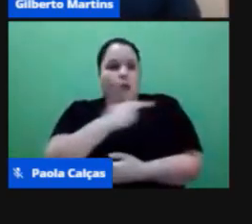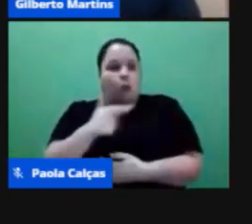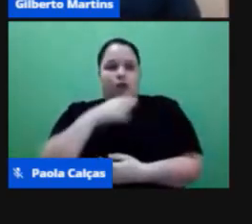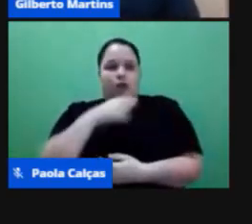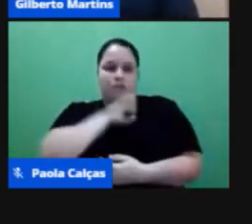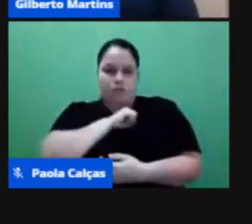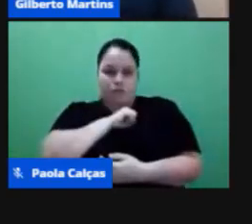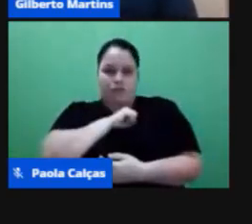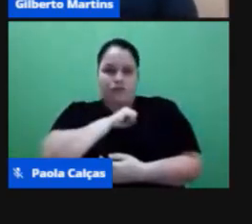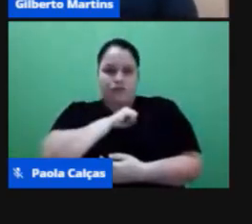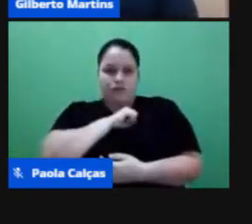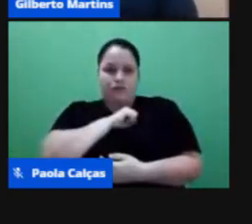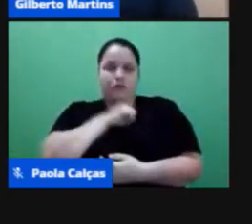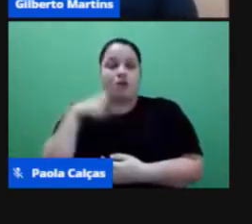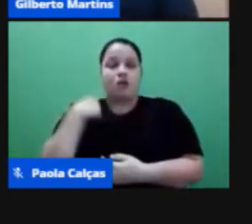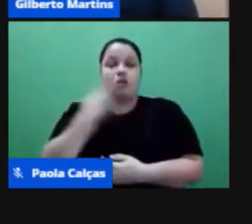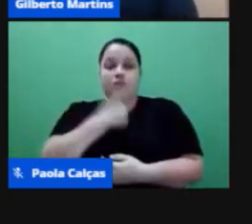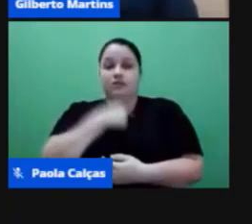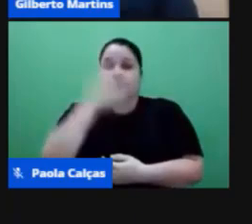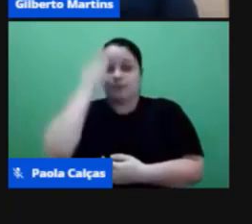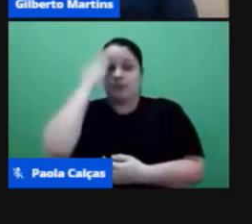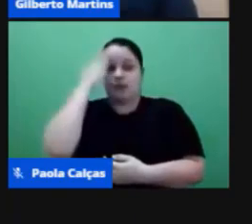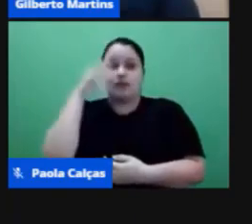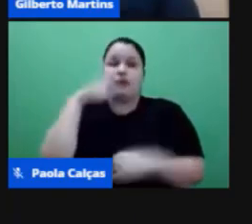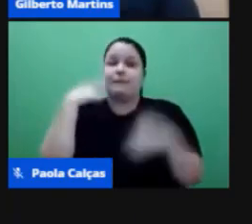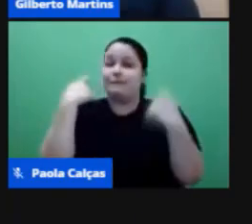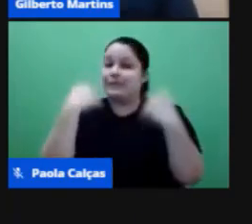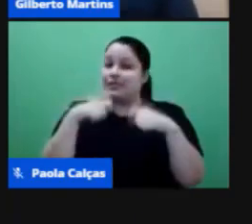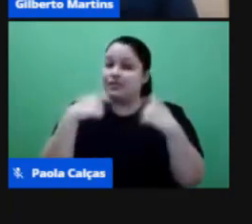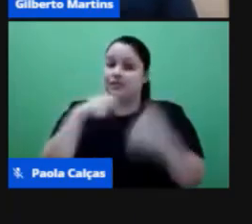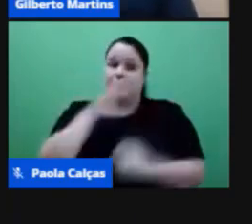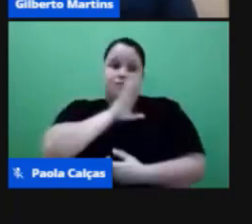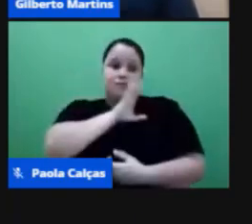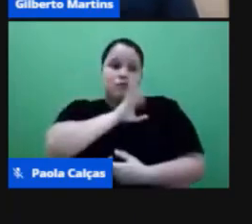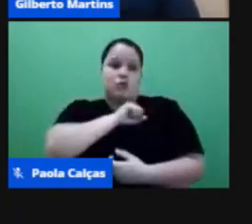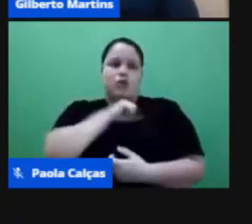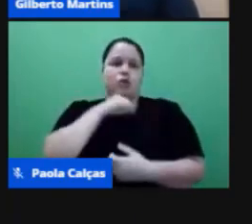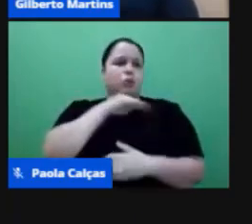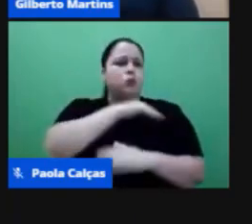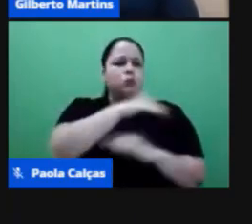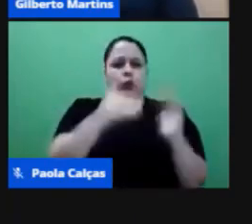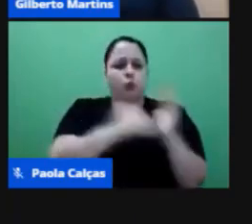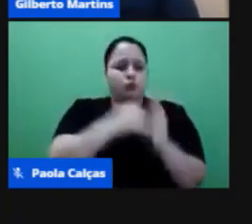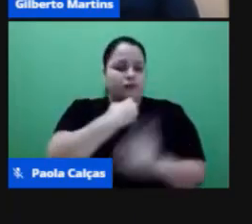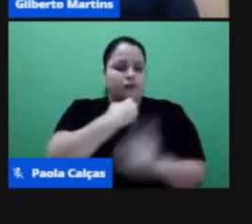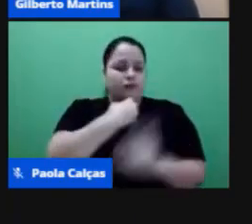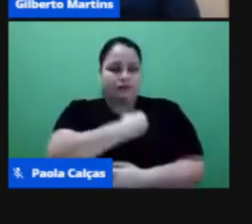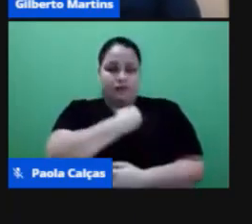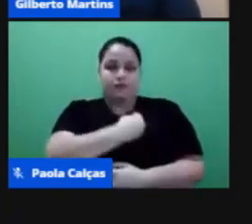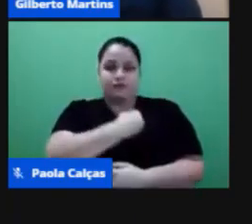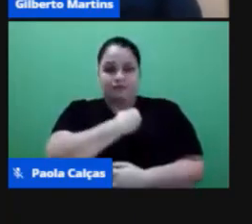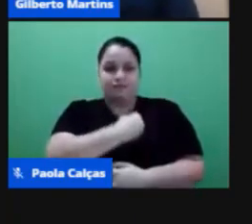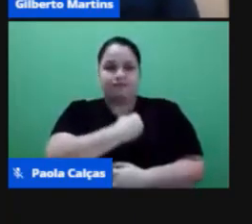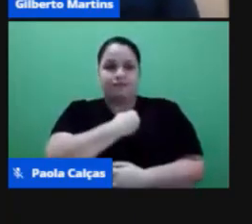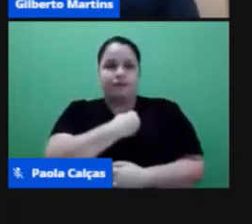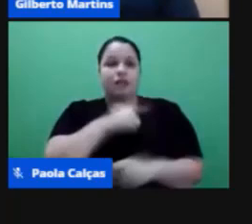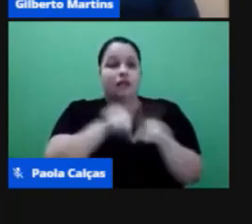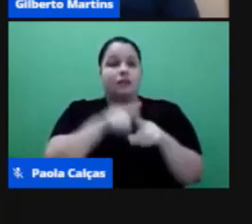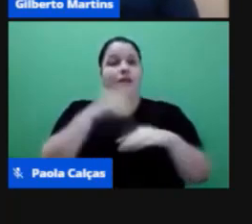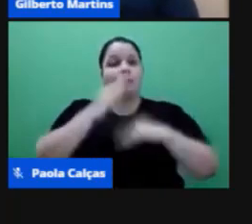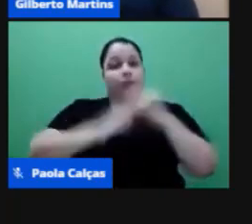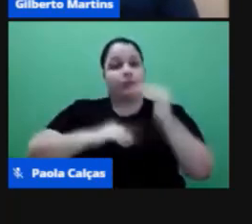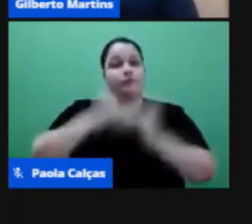amor a necessidade do amor em todos os setores da nossa vida inclusive na nossa profissão